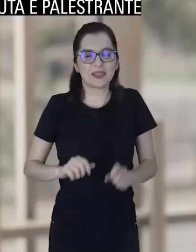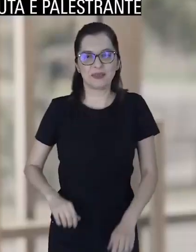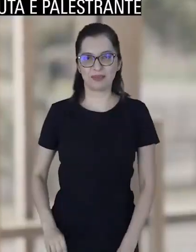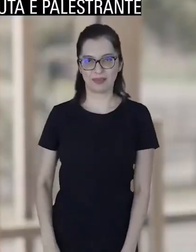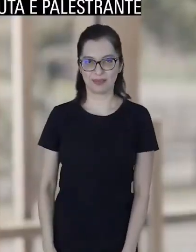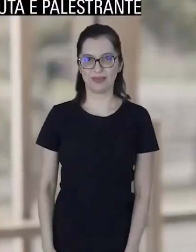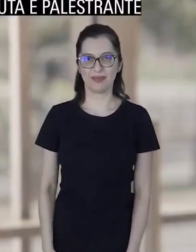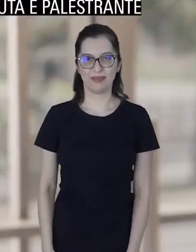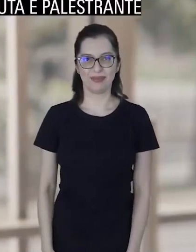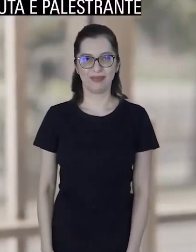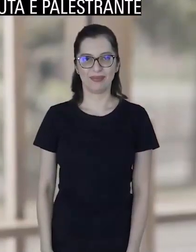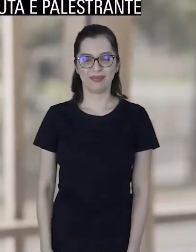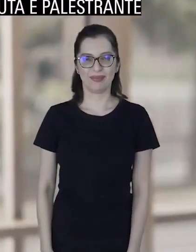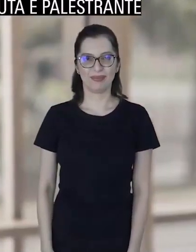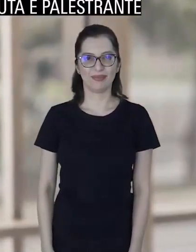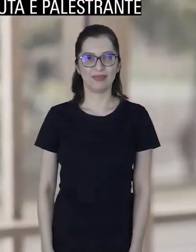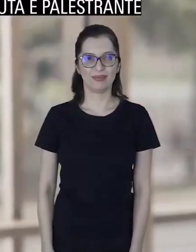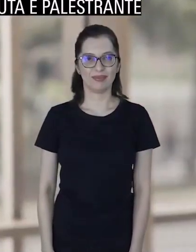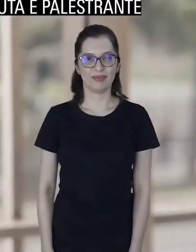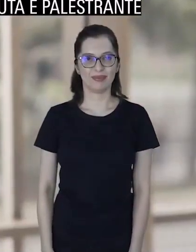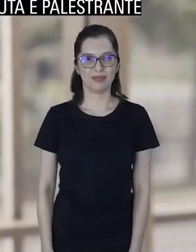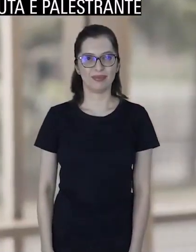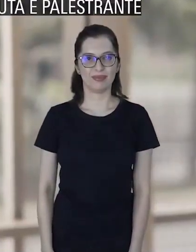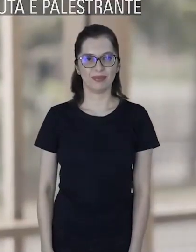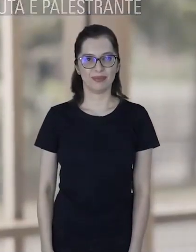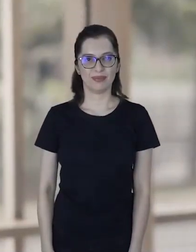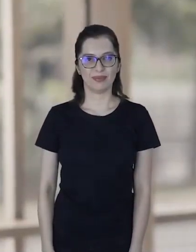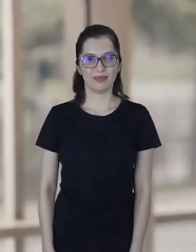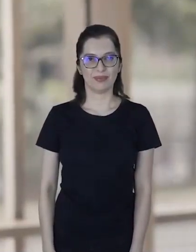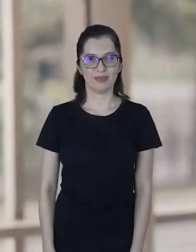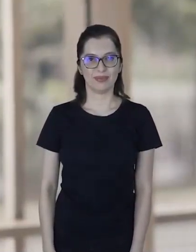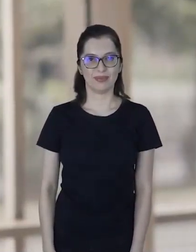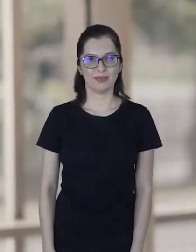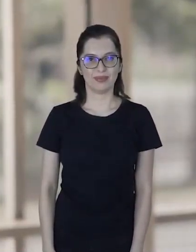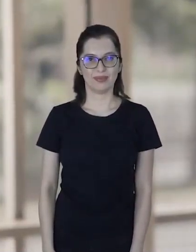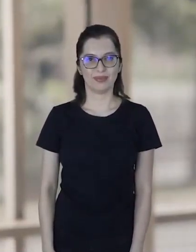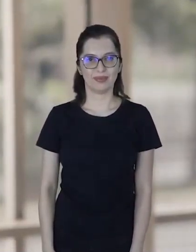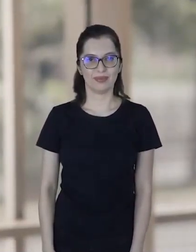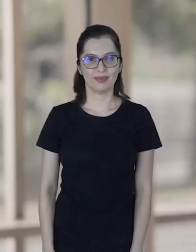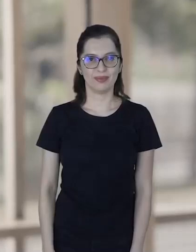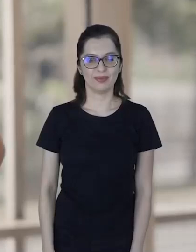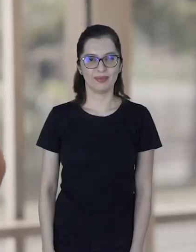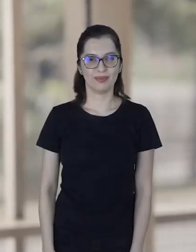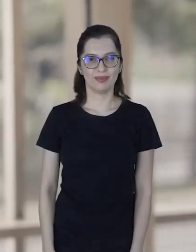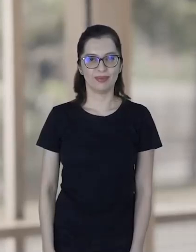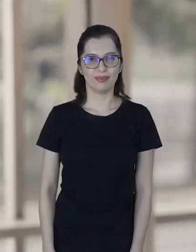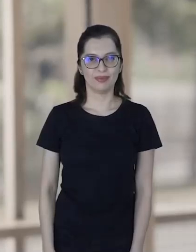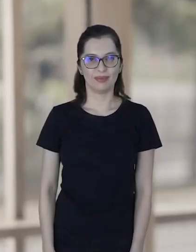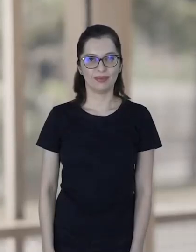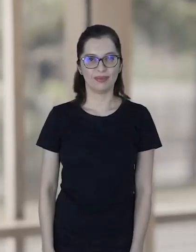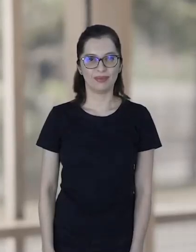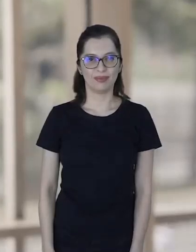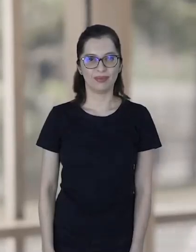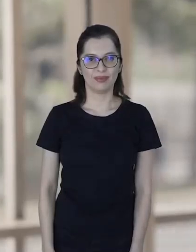Carlos Júnior, maçoterapeuta e palestrante. O jovem da Bengala Branca. Voz off. Então, é super importante que a gratuidade da Japan House possibilite a